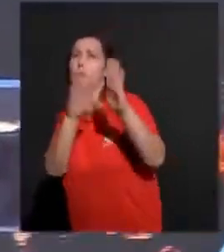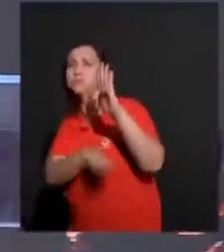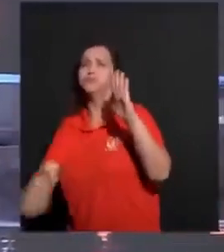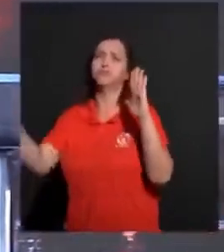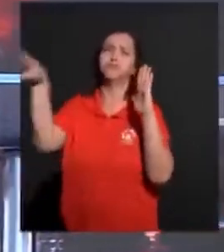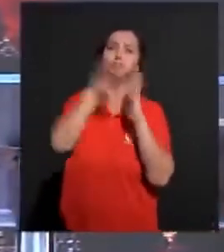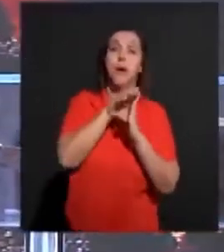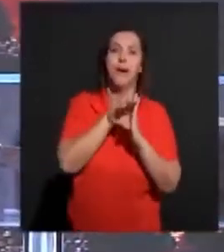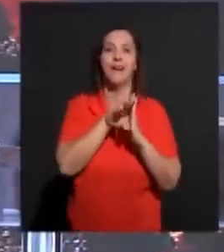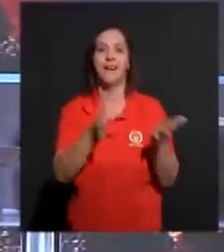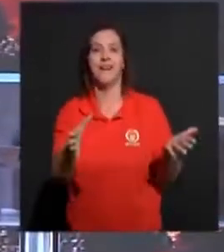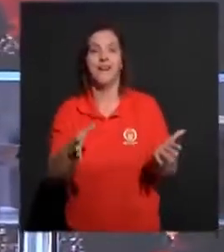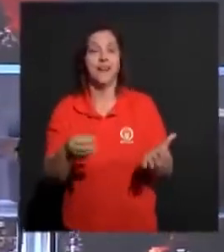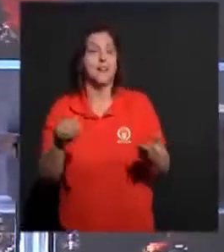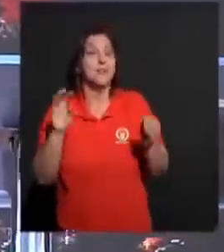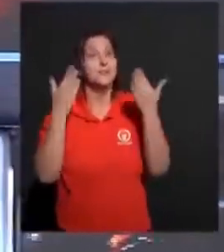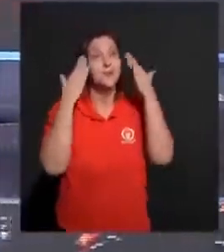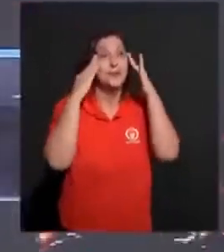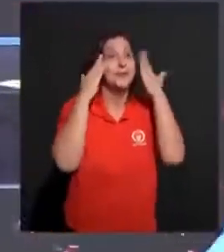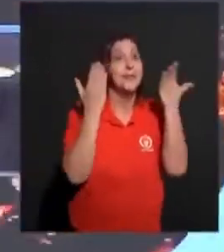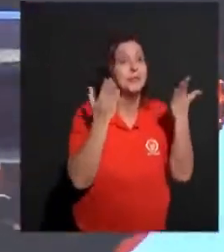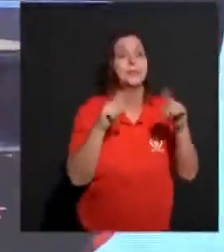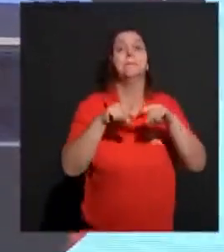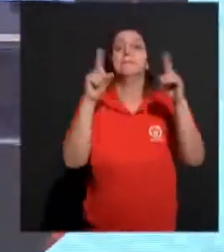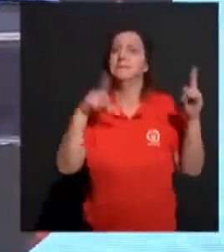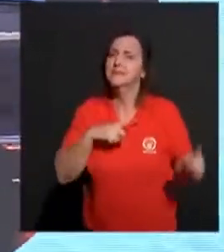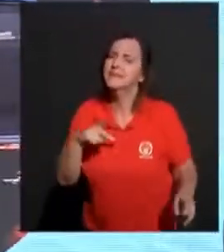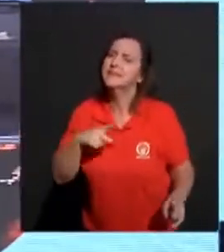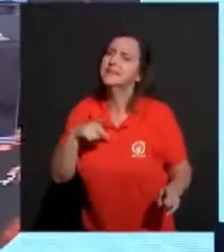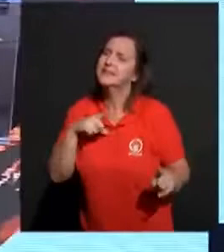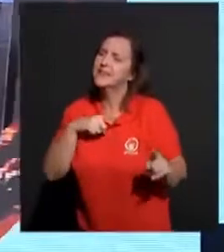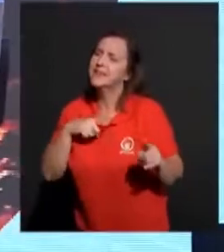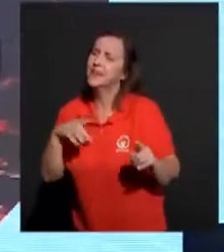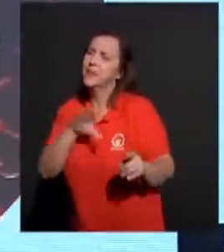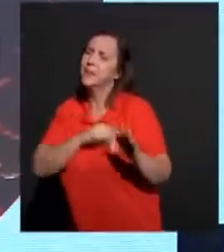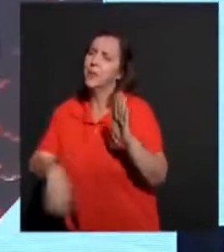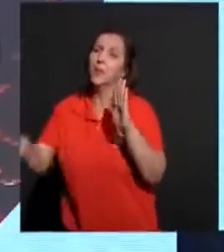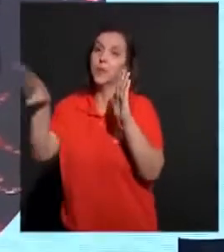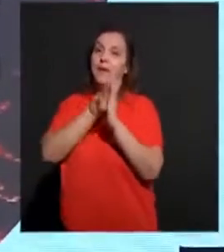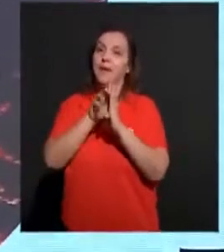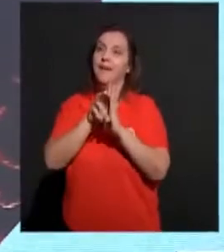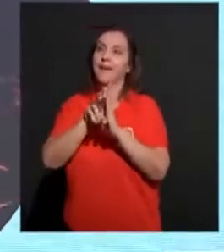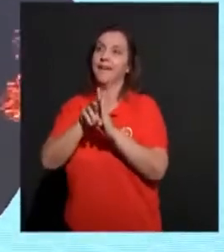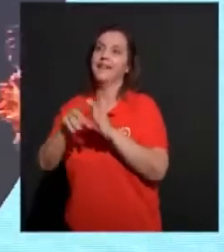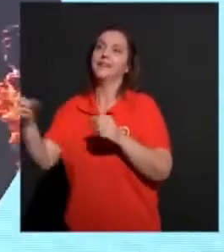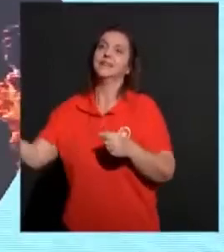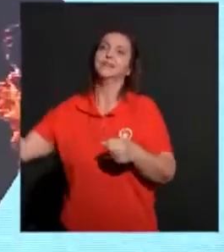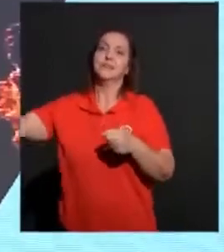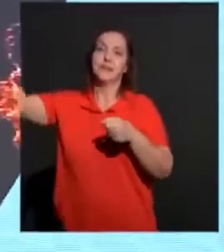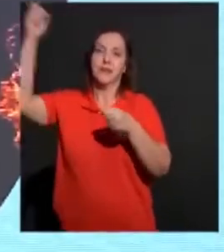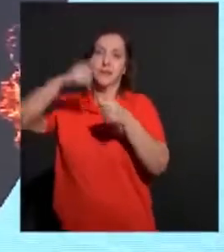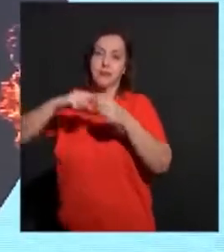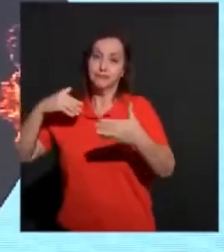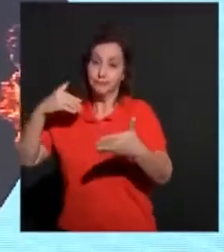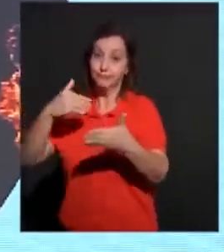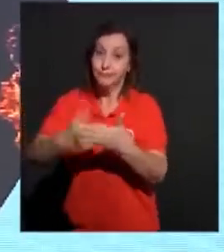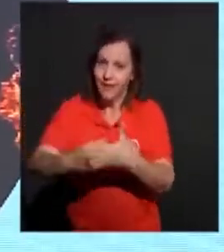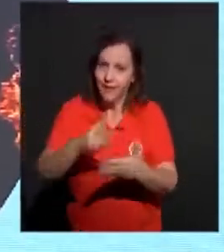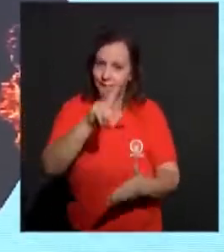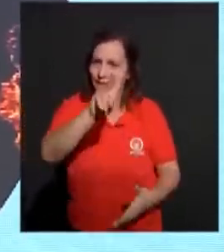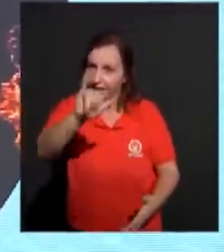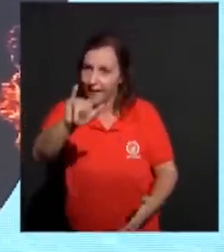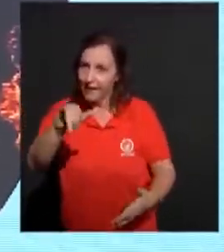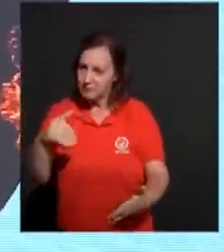não consigo na totalidade entender. Mas que existe e que breve voltará. E que breve voltará.